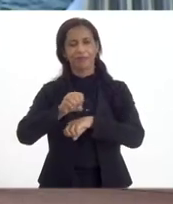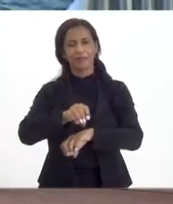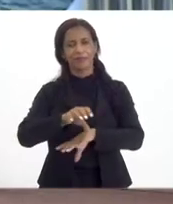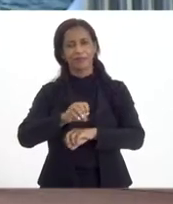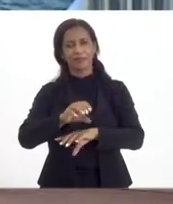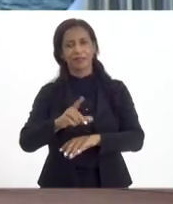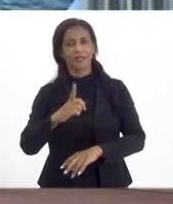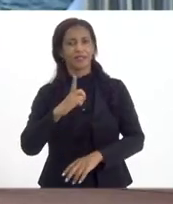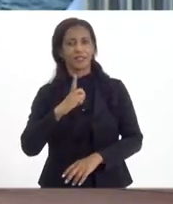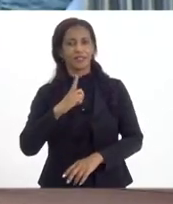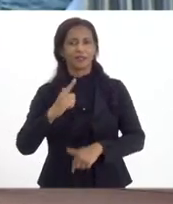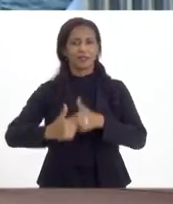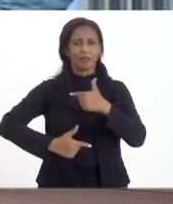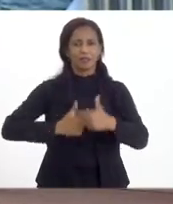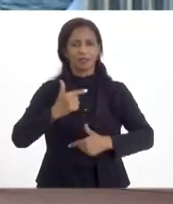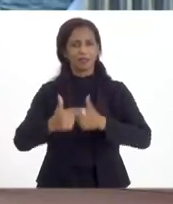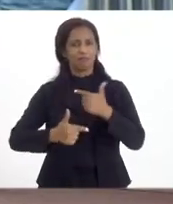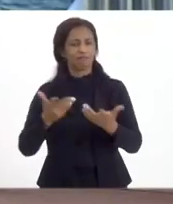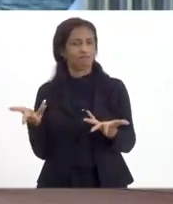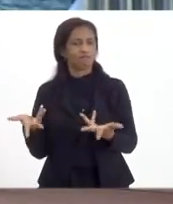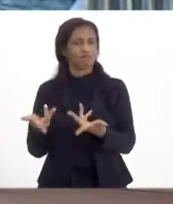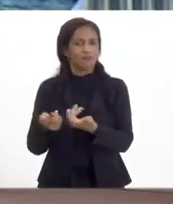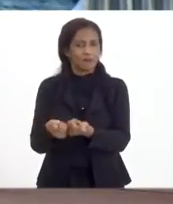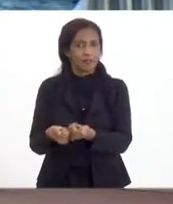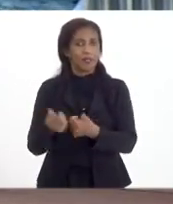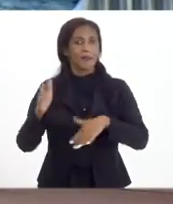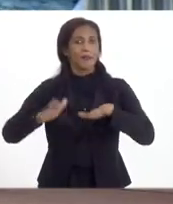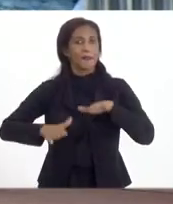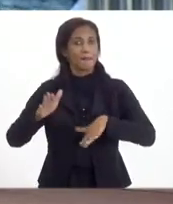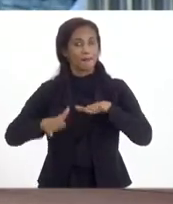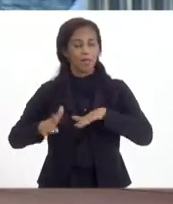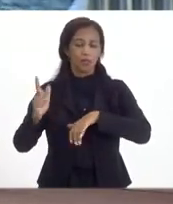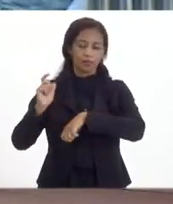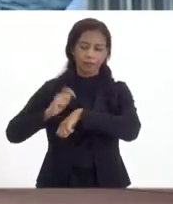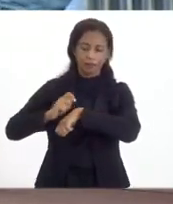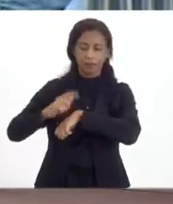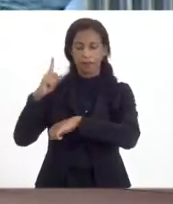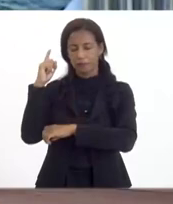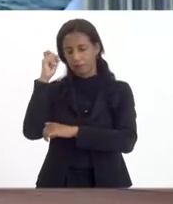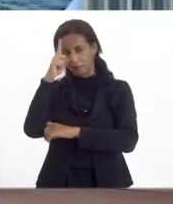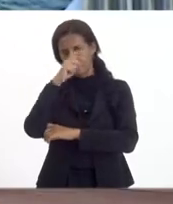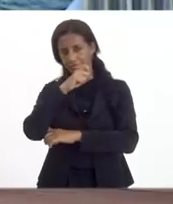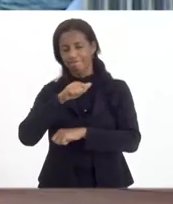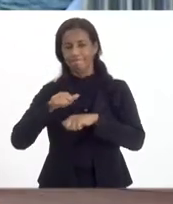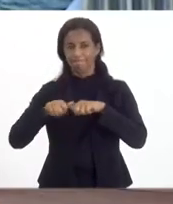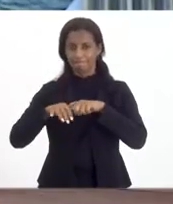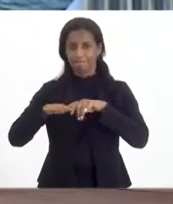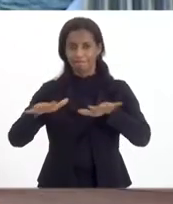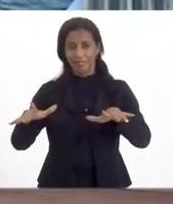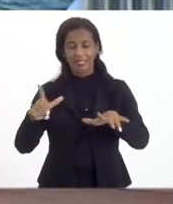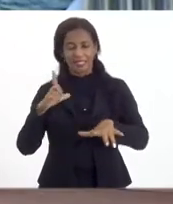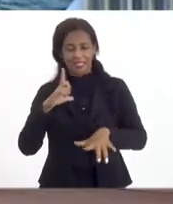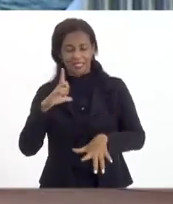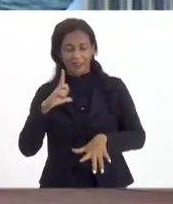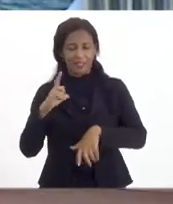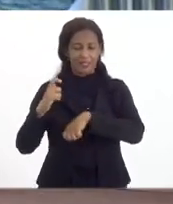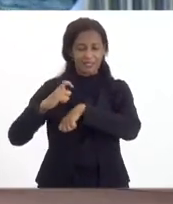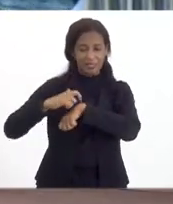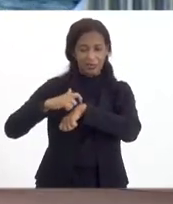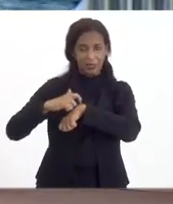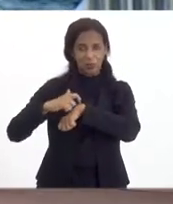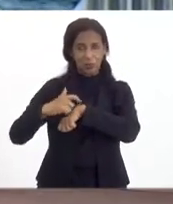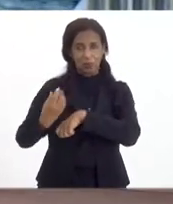que tem feito um trabalho brilhante, que mesmo nas maiores dificuldades que a pandemia fez, a gente sair do momento